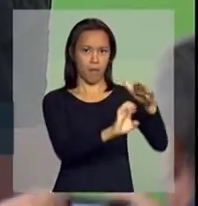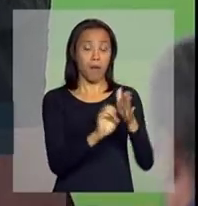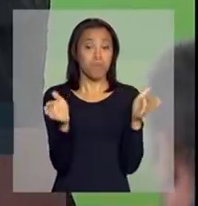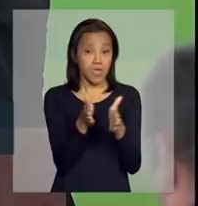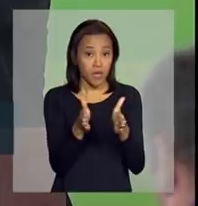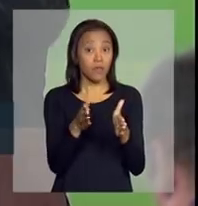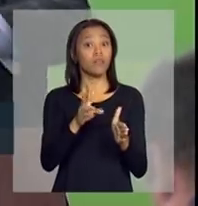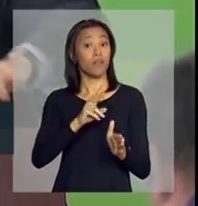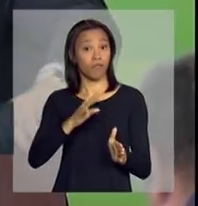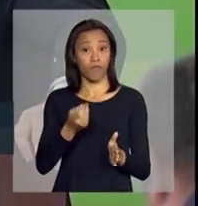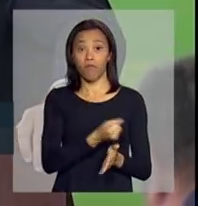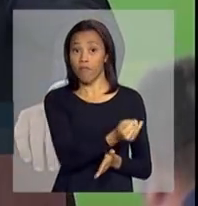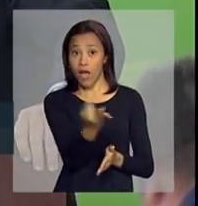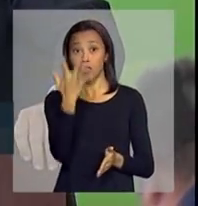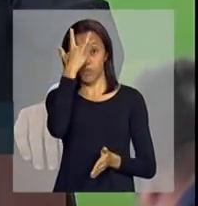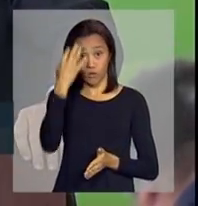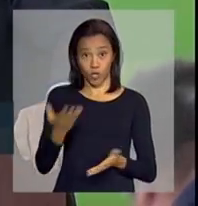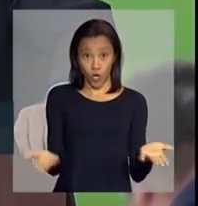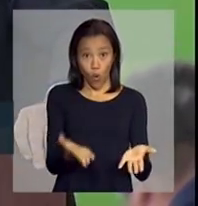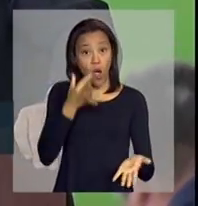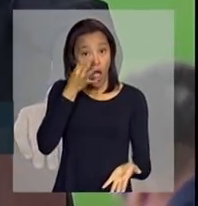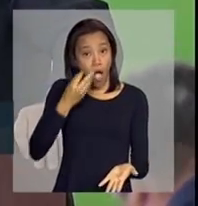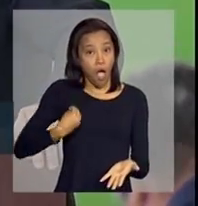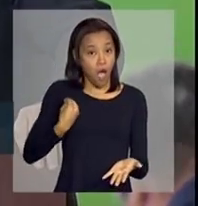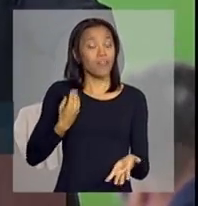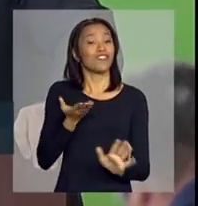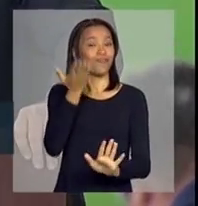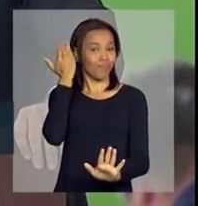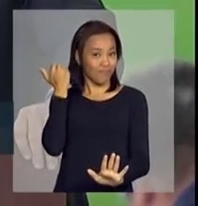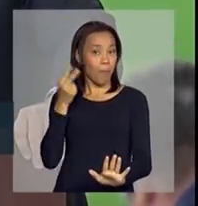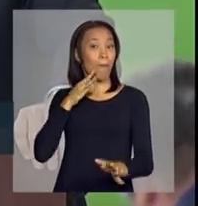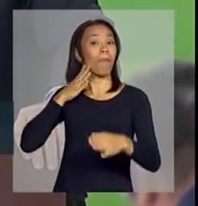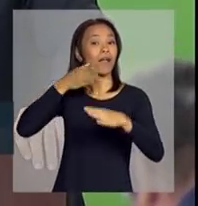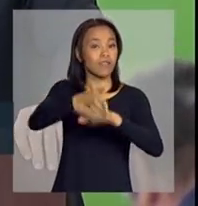participaram daquele grande momento. Foi histórico.